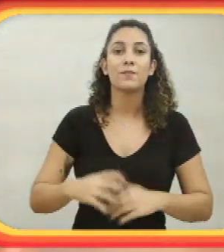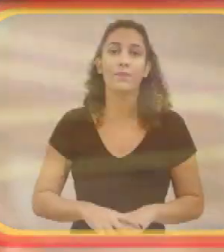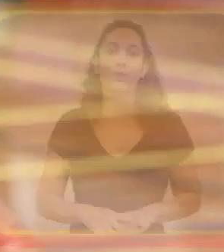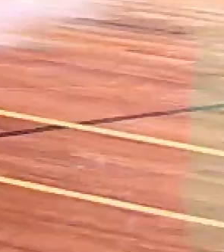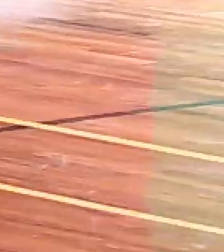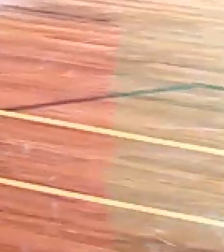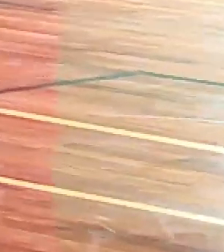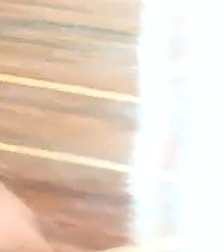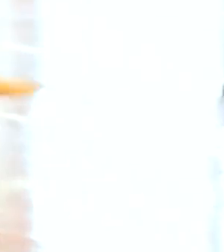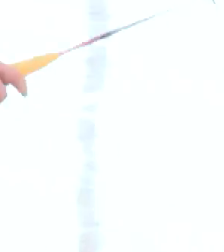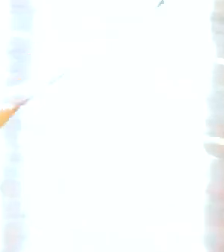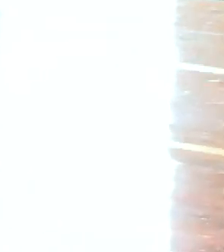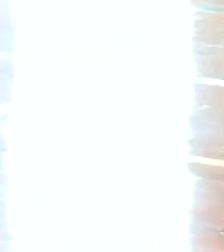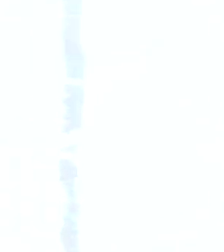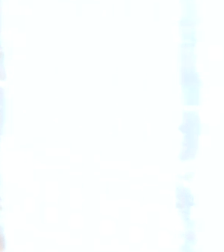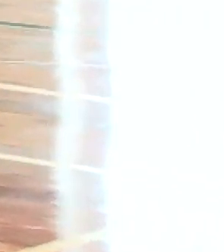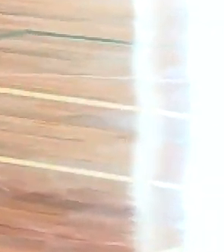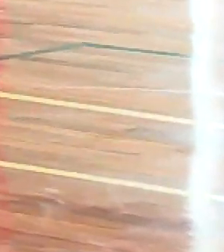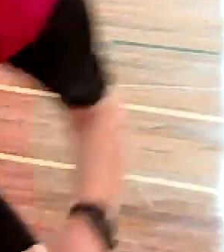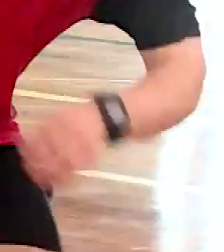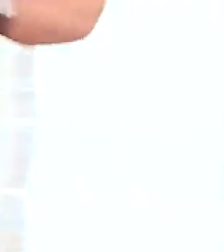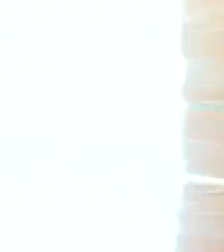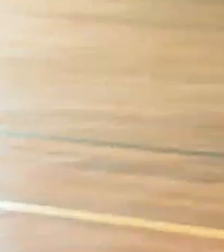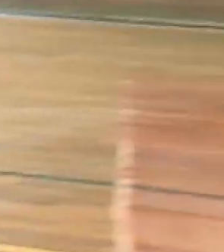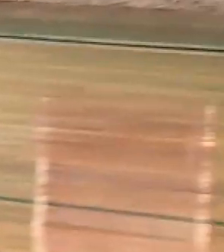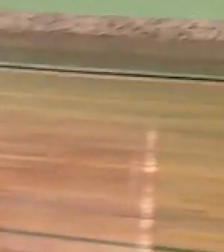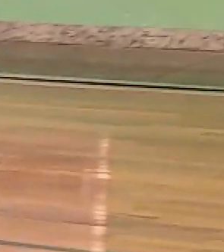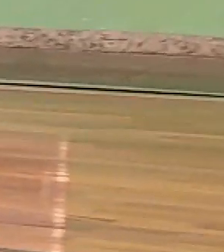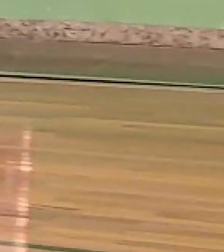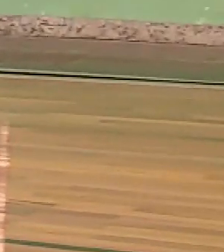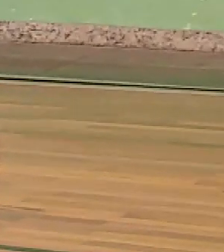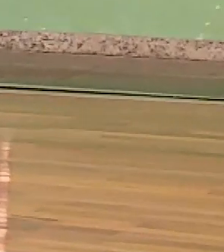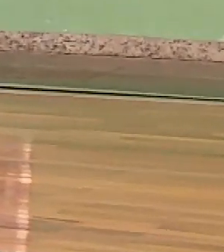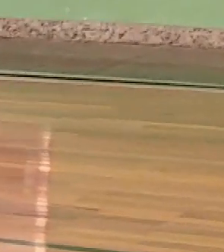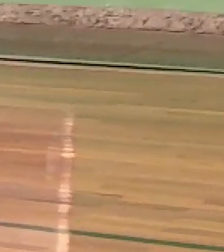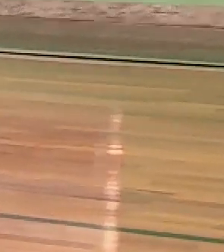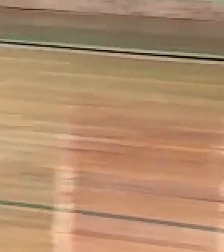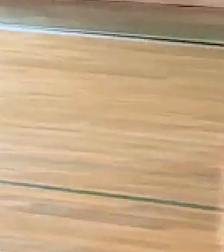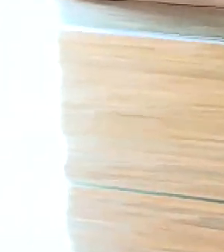praticando até hoje. Vitor acerta a peteca. A peteca volta, ele pula e rebate.